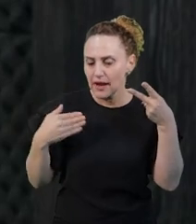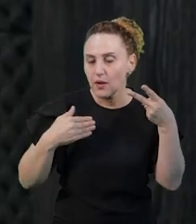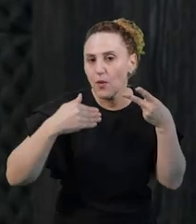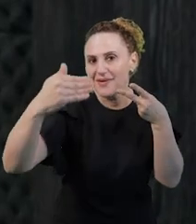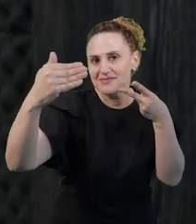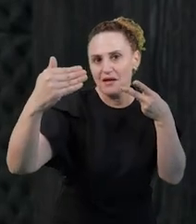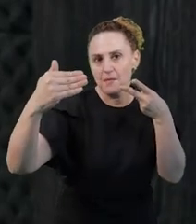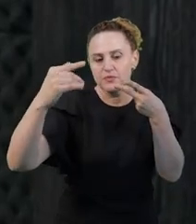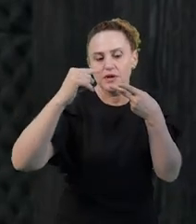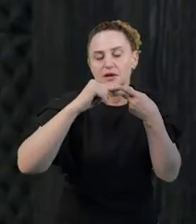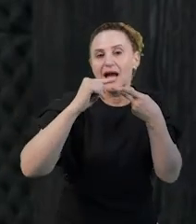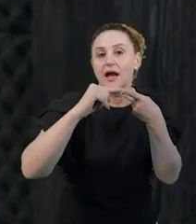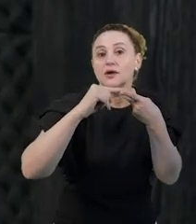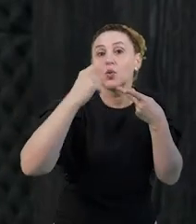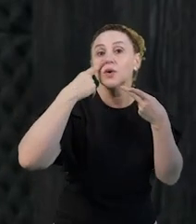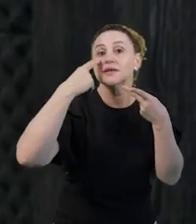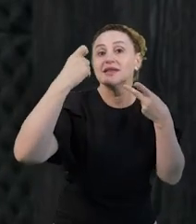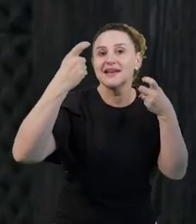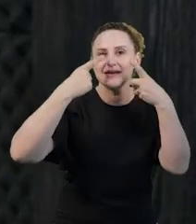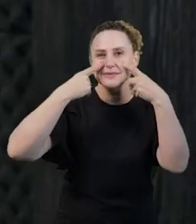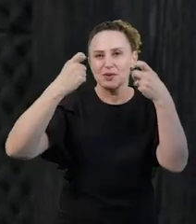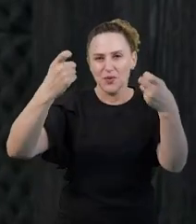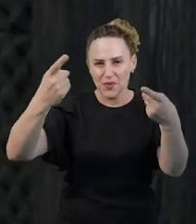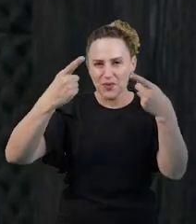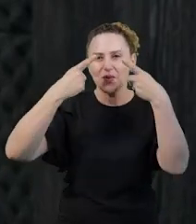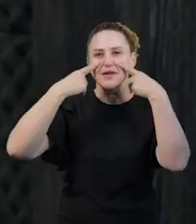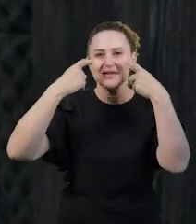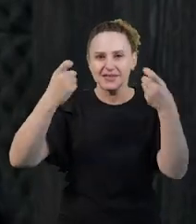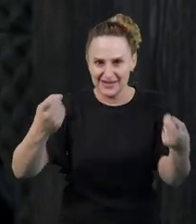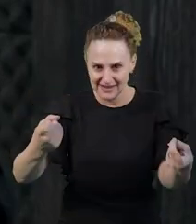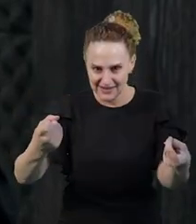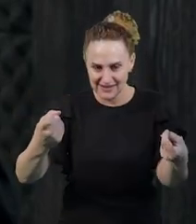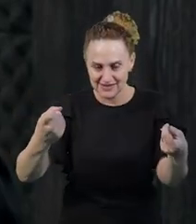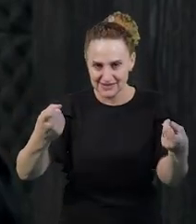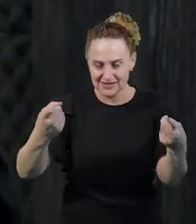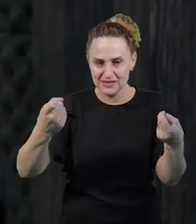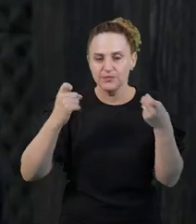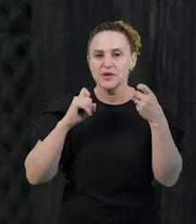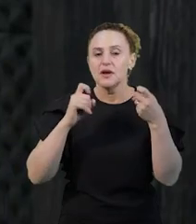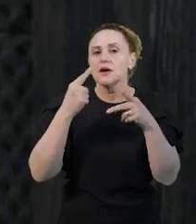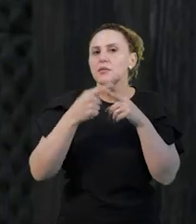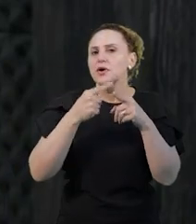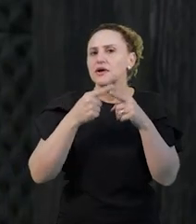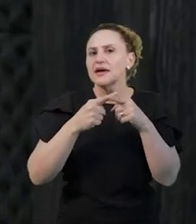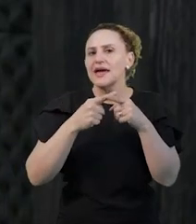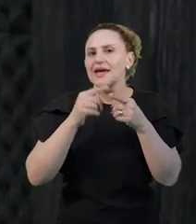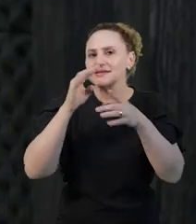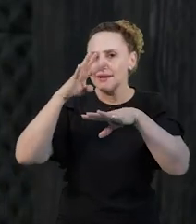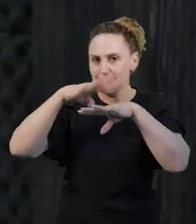do interesse dos grupos que trabalham, porque a modelagem trabalha em grupos pequenos, de três, dois, três, até quatro,